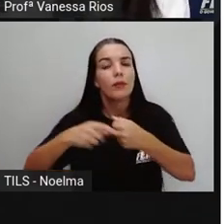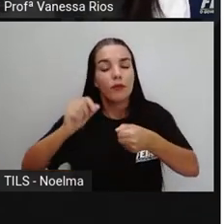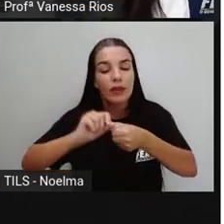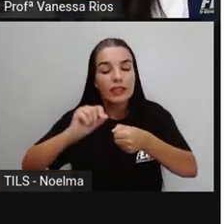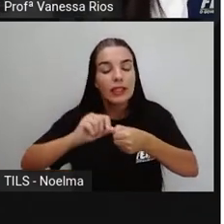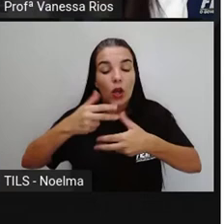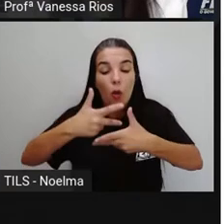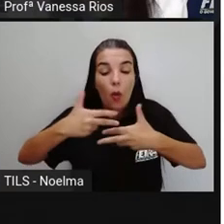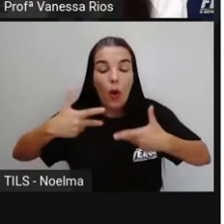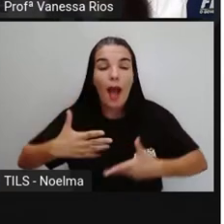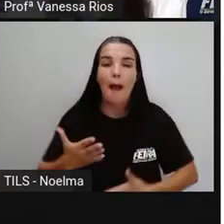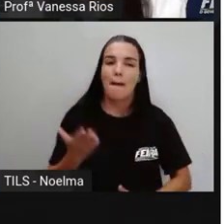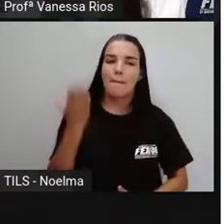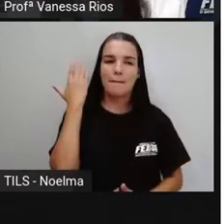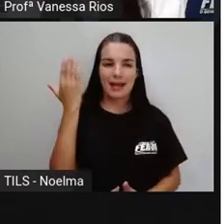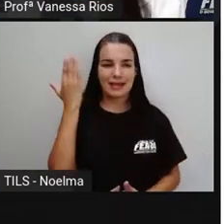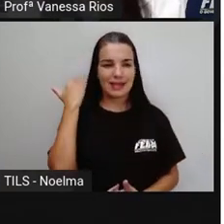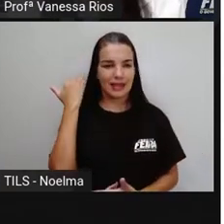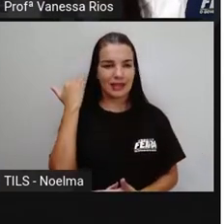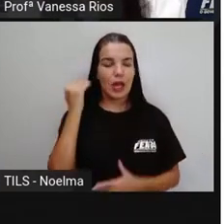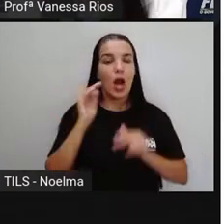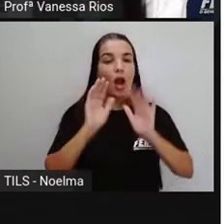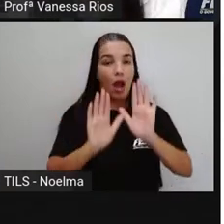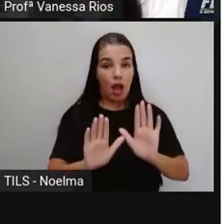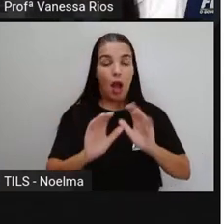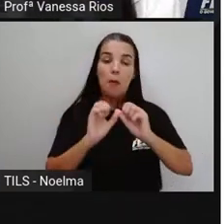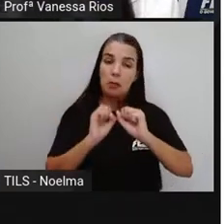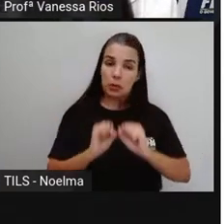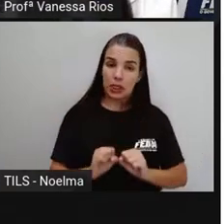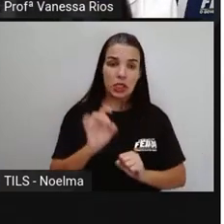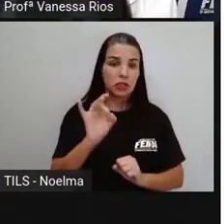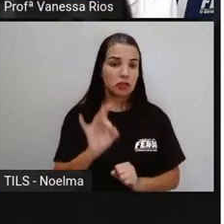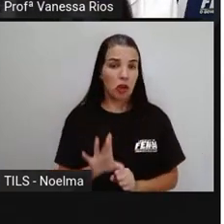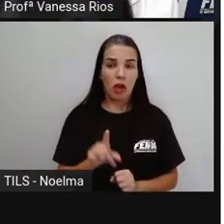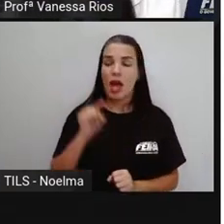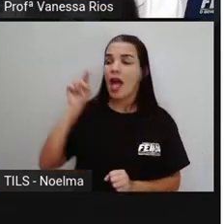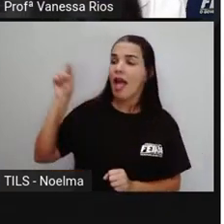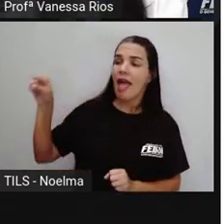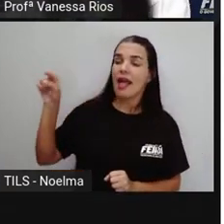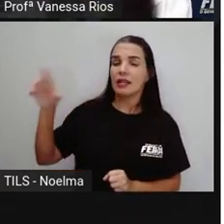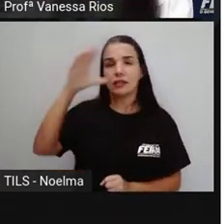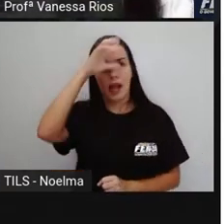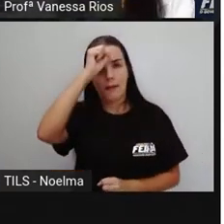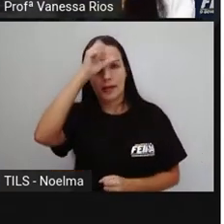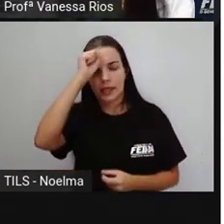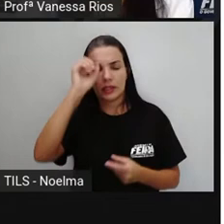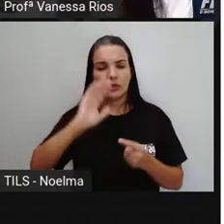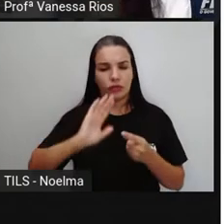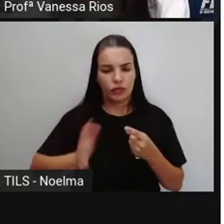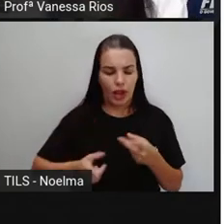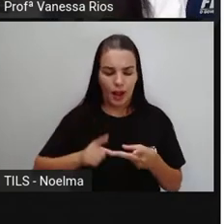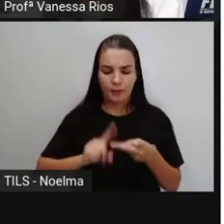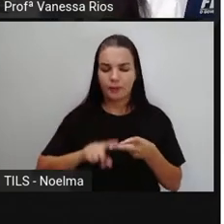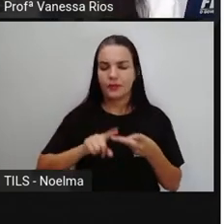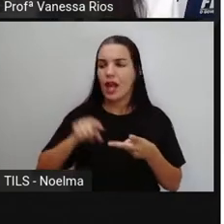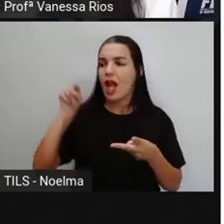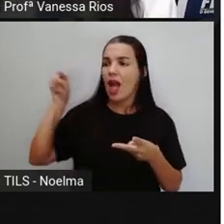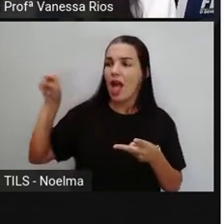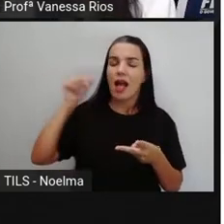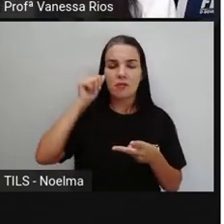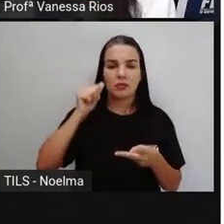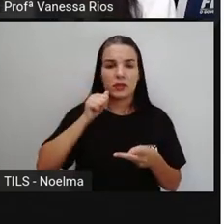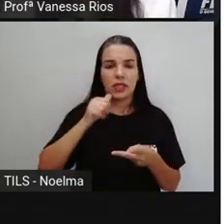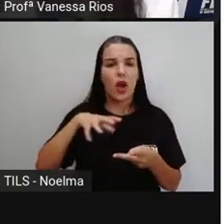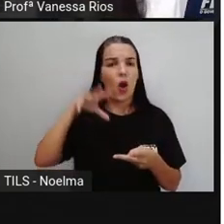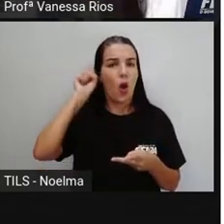passado. Poderiam não estar aí também, poderiam ser eles aprenderam, elas começaram, né? Eles